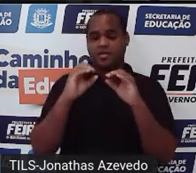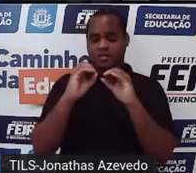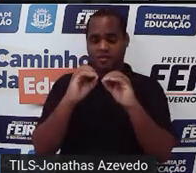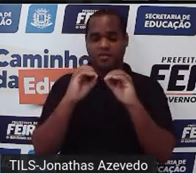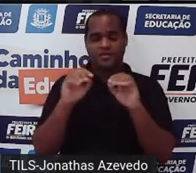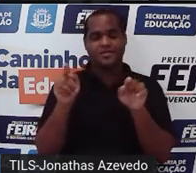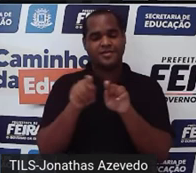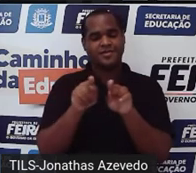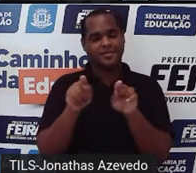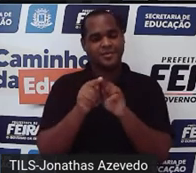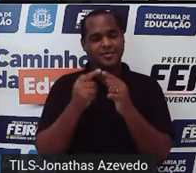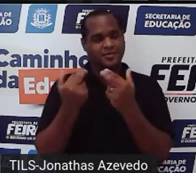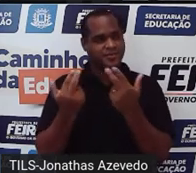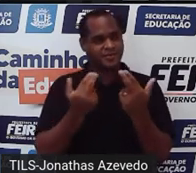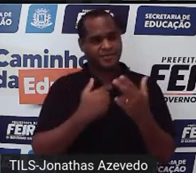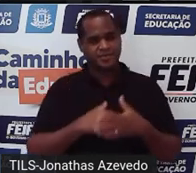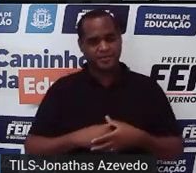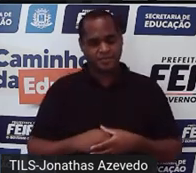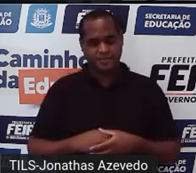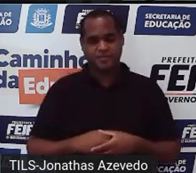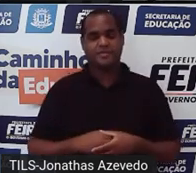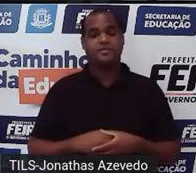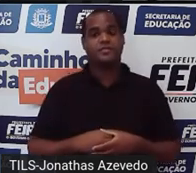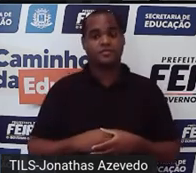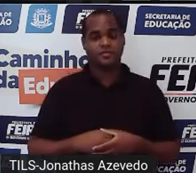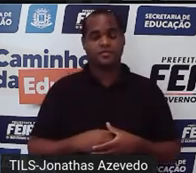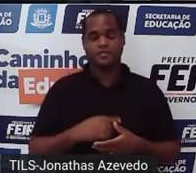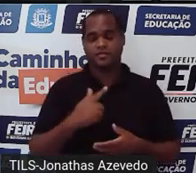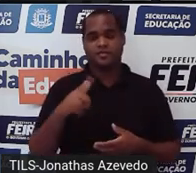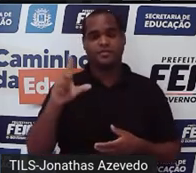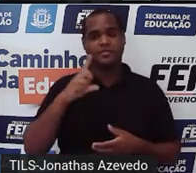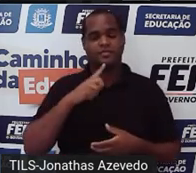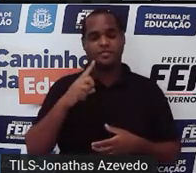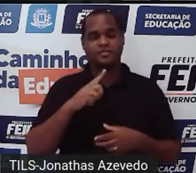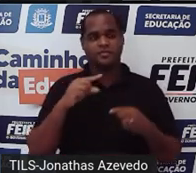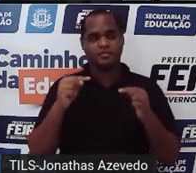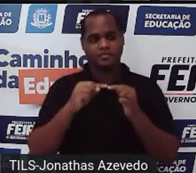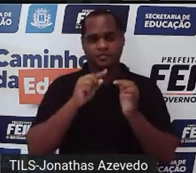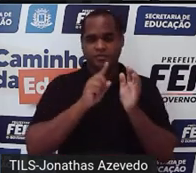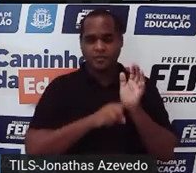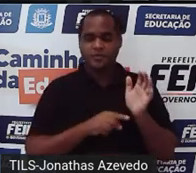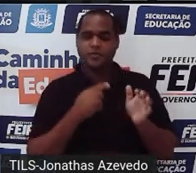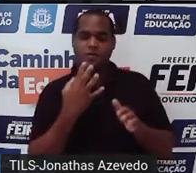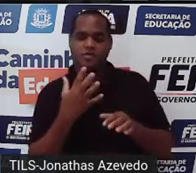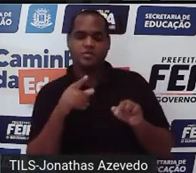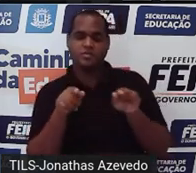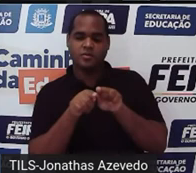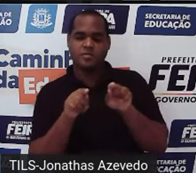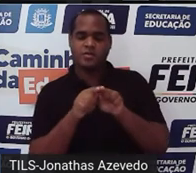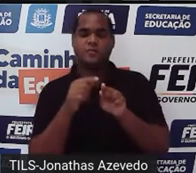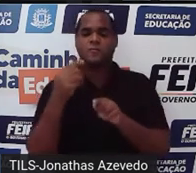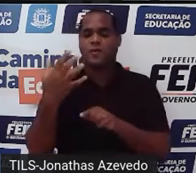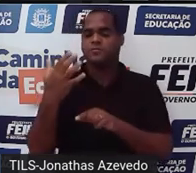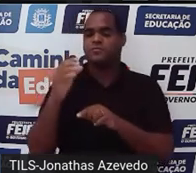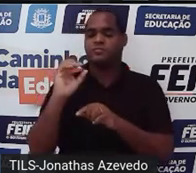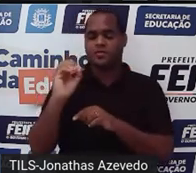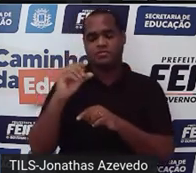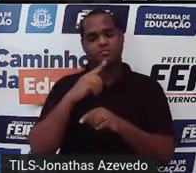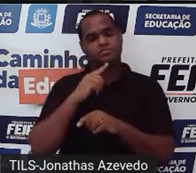zero e do outro lado a igualdade menos 4 com 4 zero